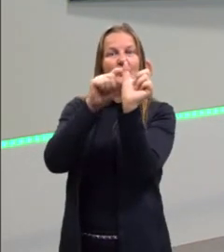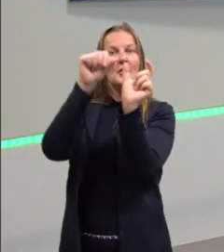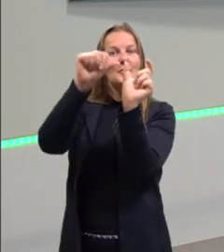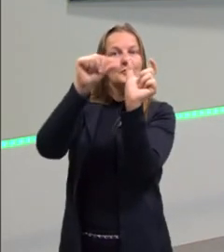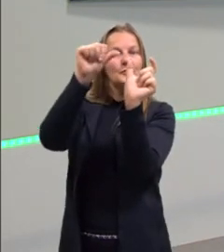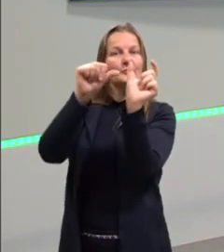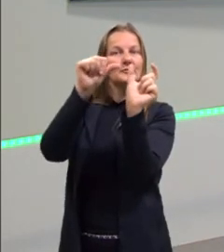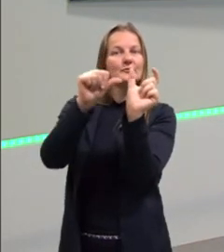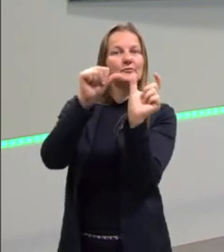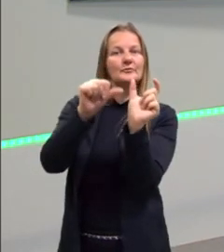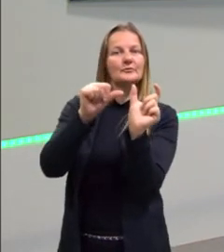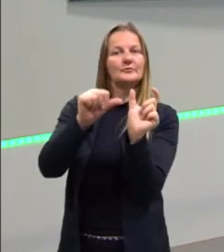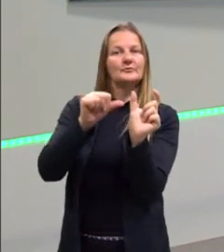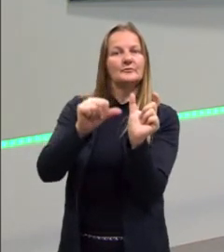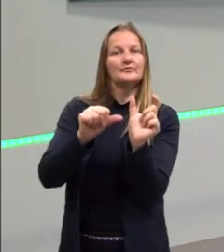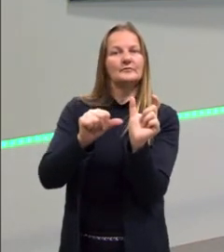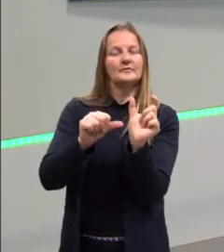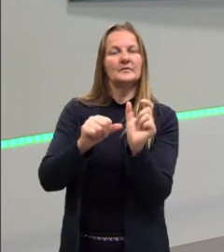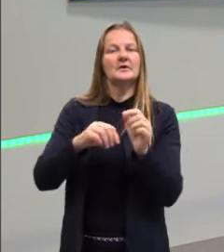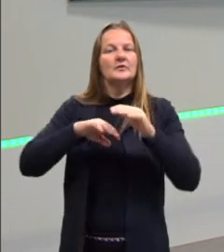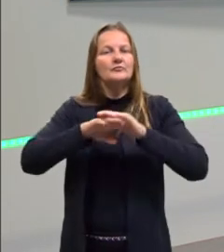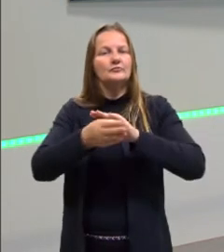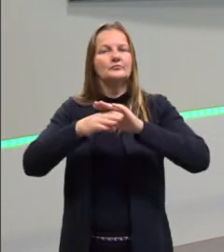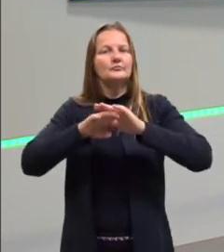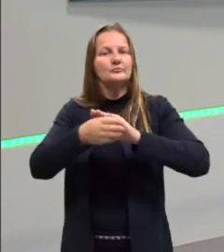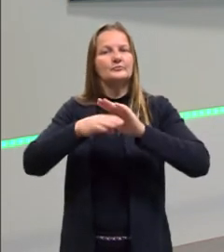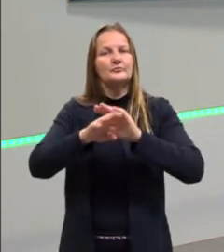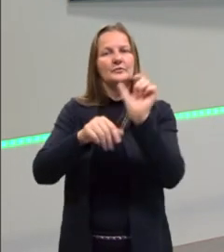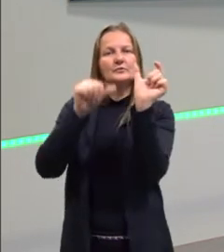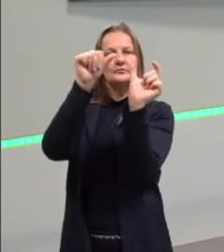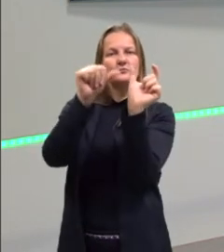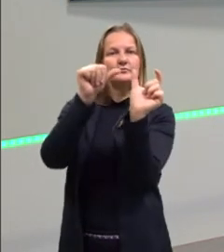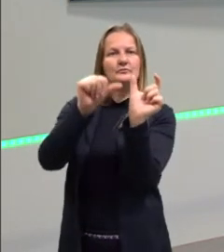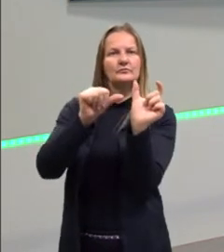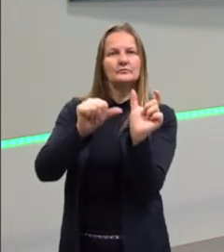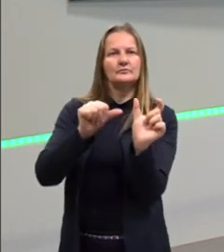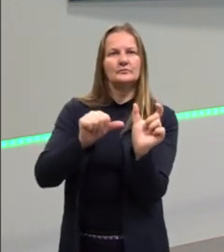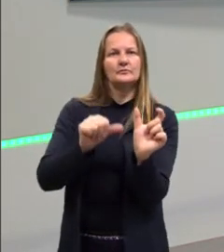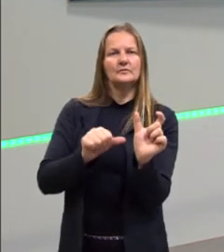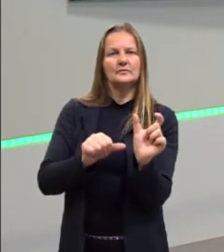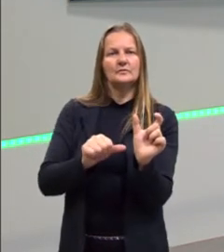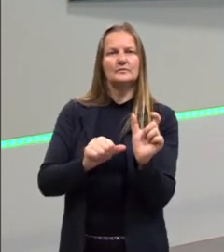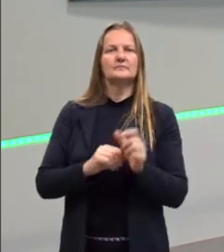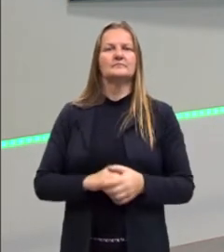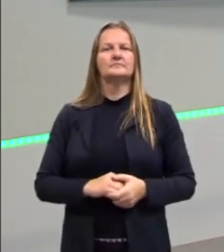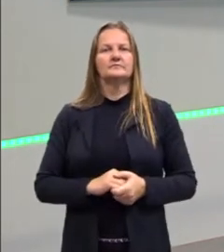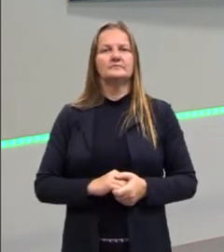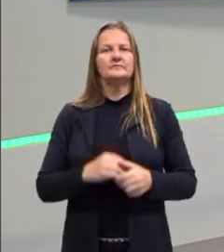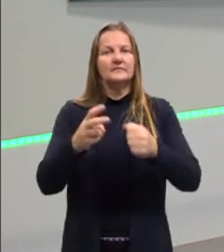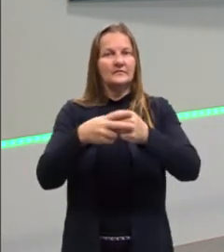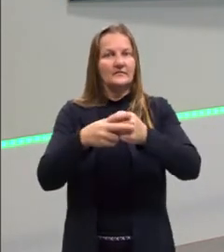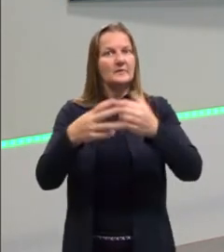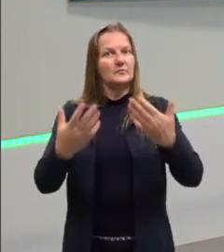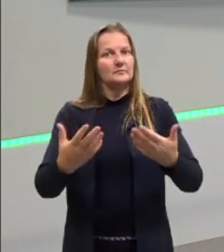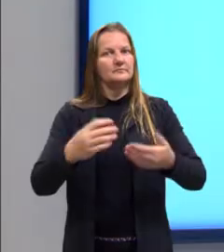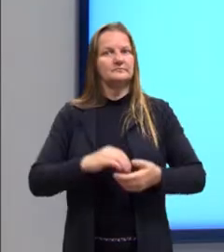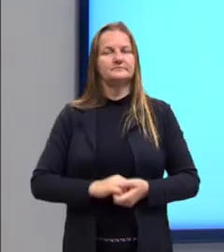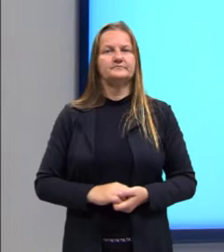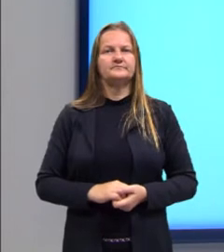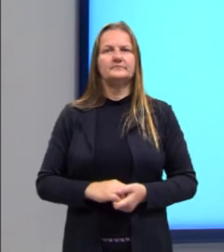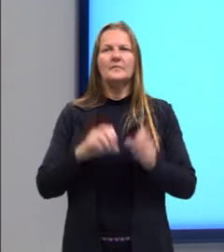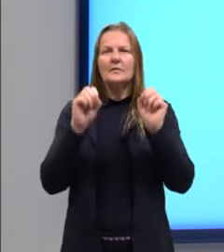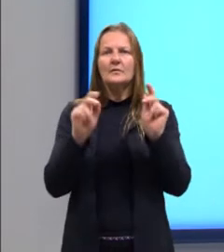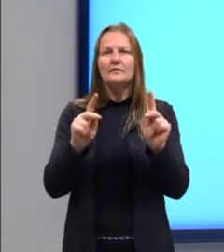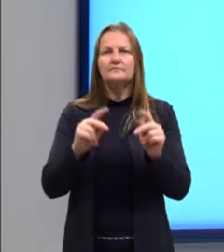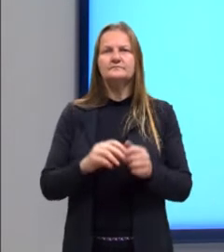transforma essa raiz, na medida que nós estamos fazendo a conjugação verbal. Certo? De